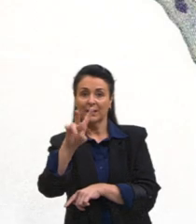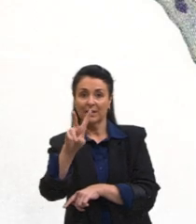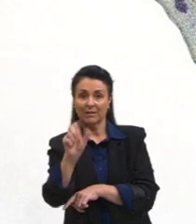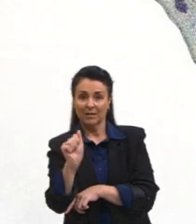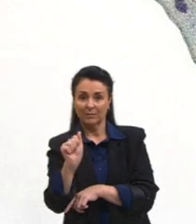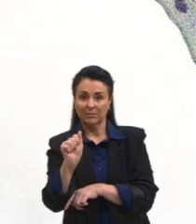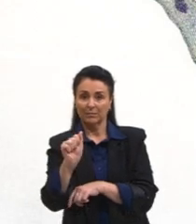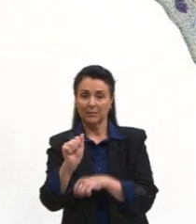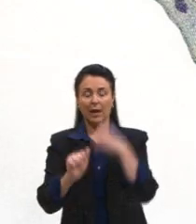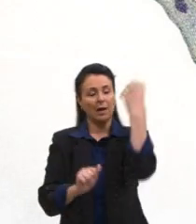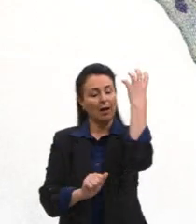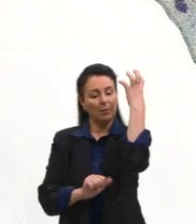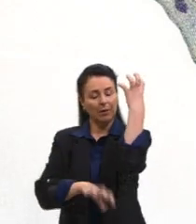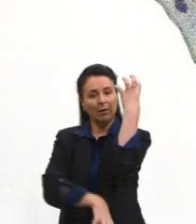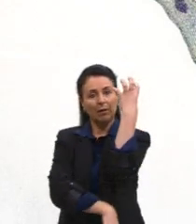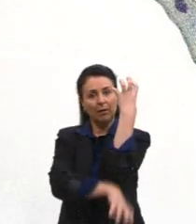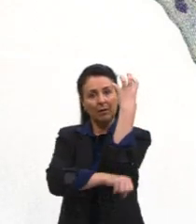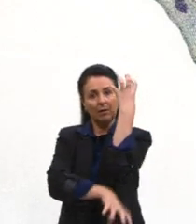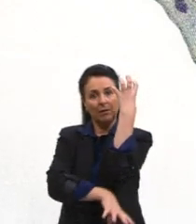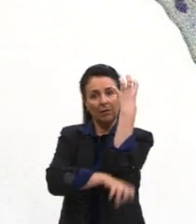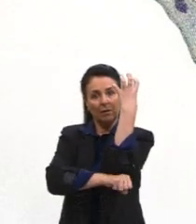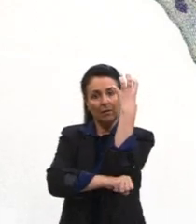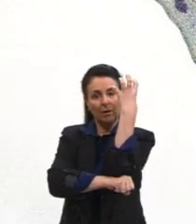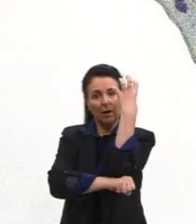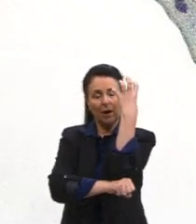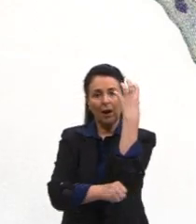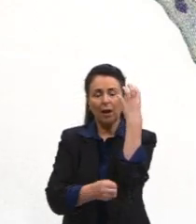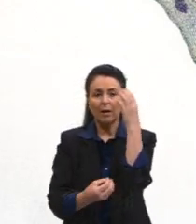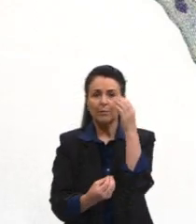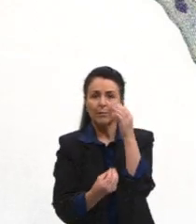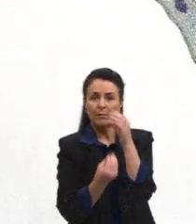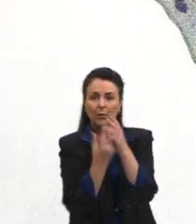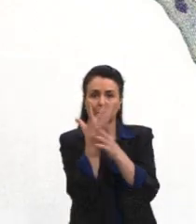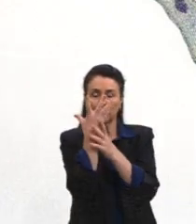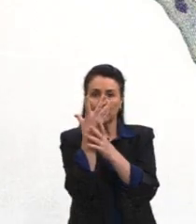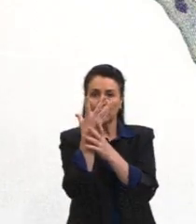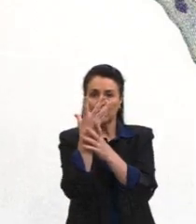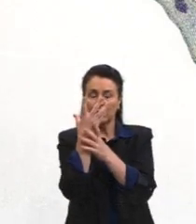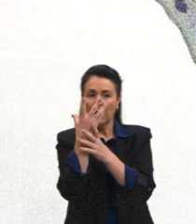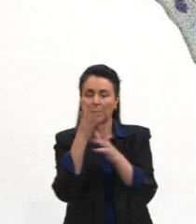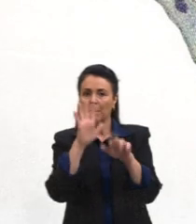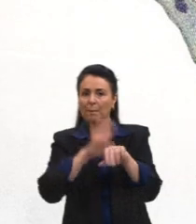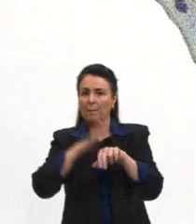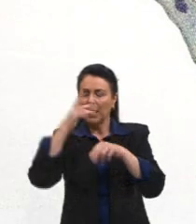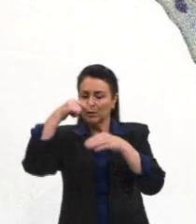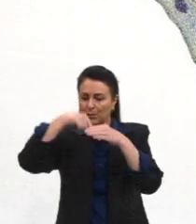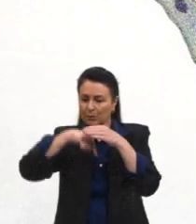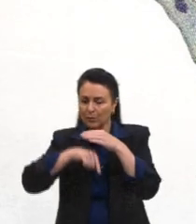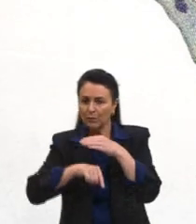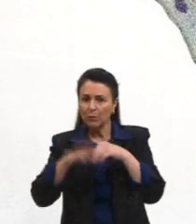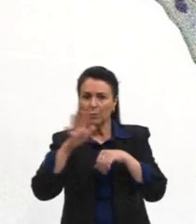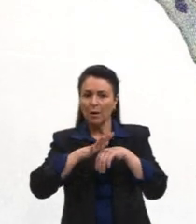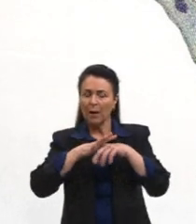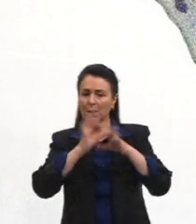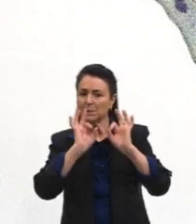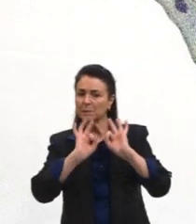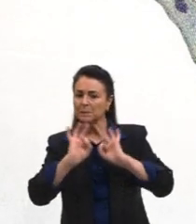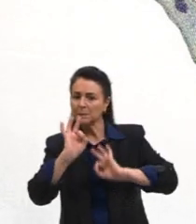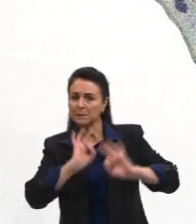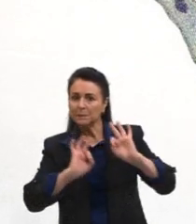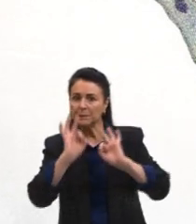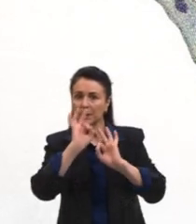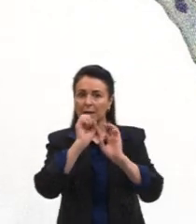seiva bruta, ela vai produzir a seiva elaborada. Que vai lá distribuir para a planta através do